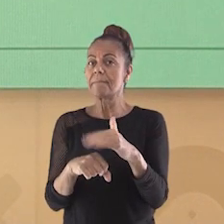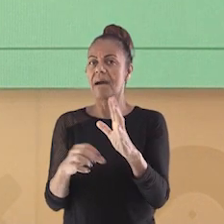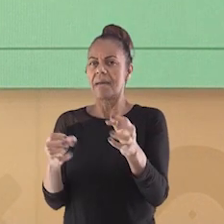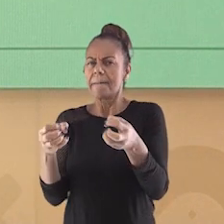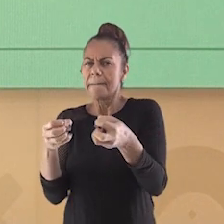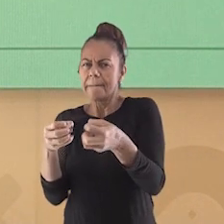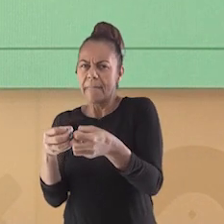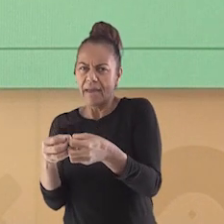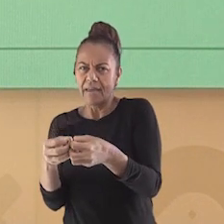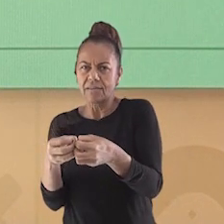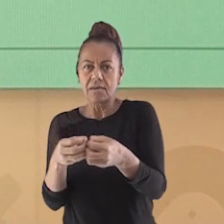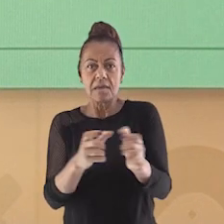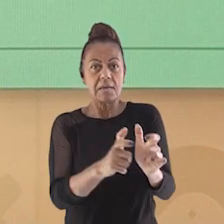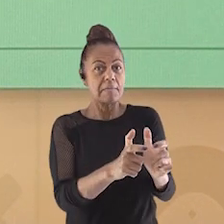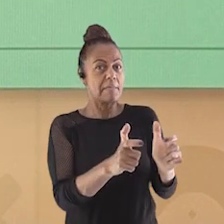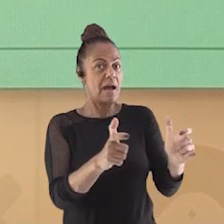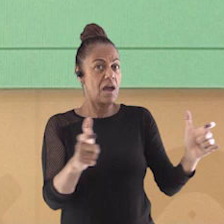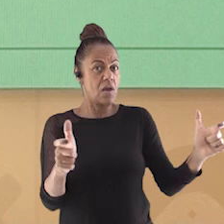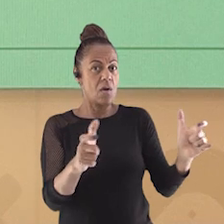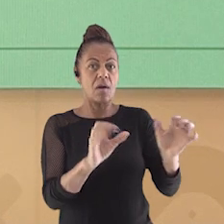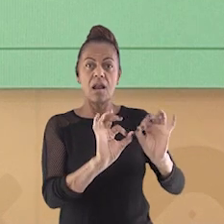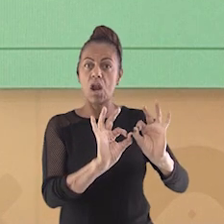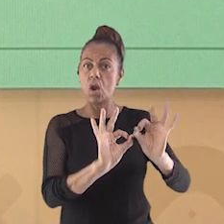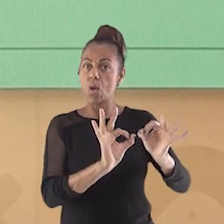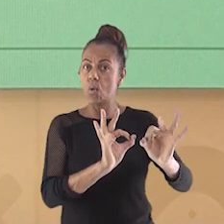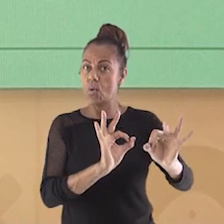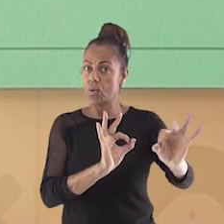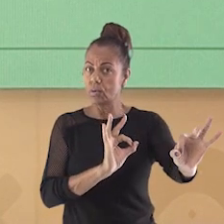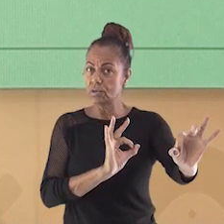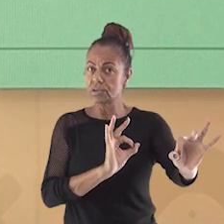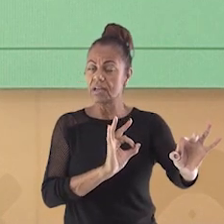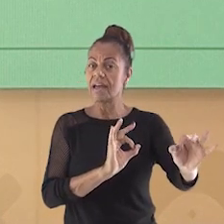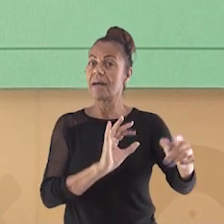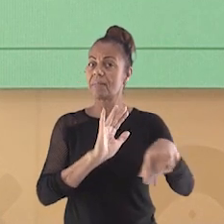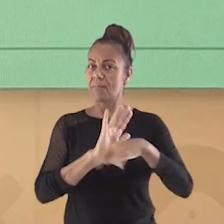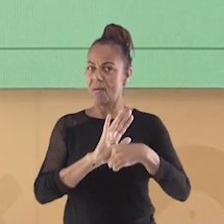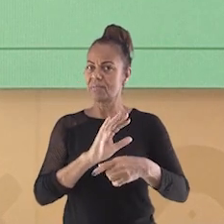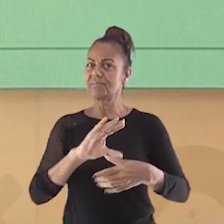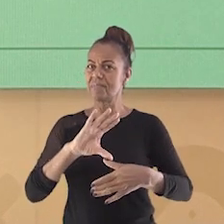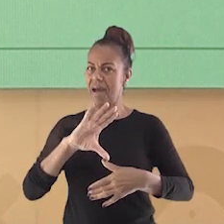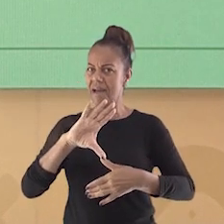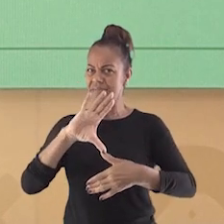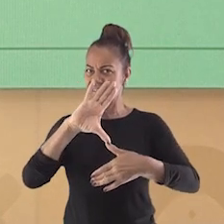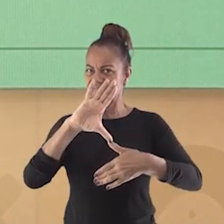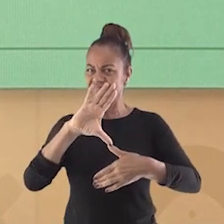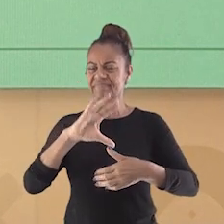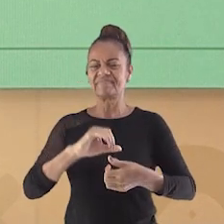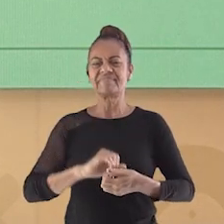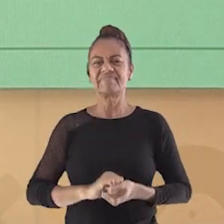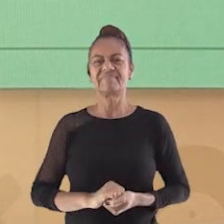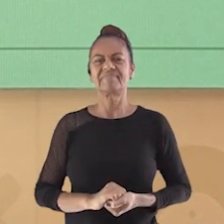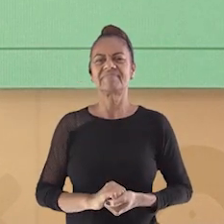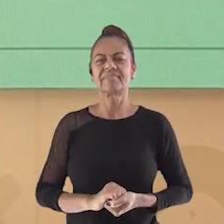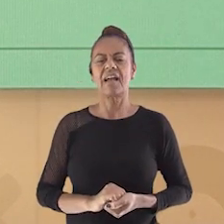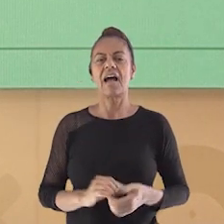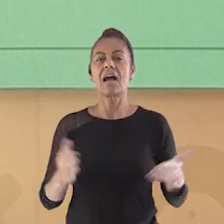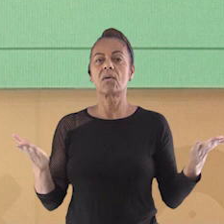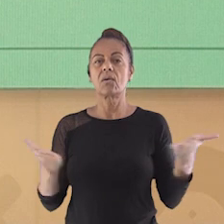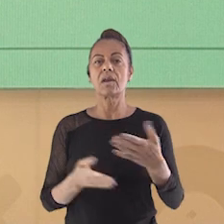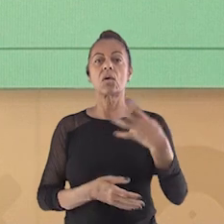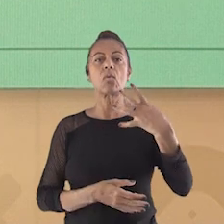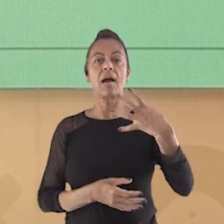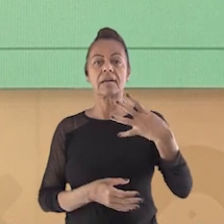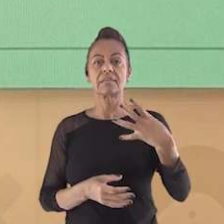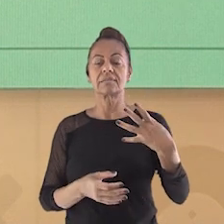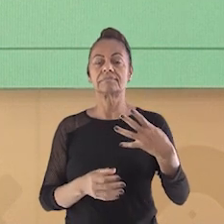perto e maior é mais longe. E isso na escala do mapa. E vamos para a quarta e última